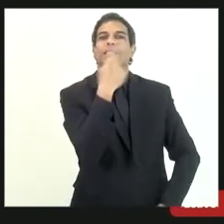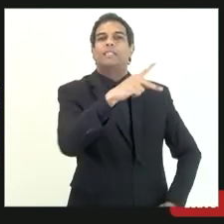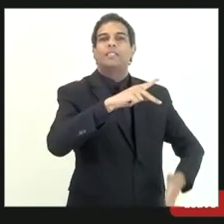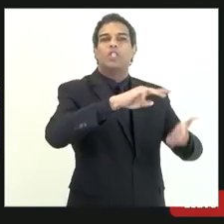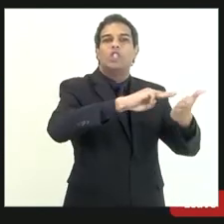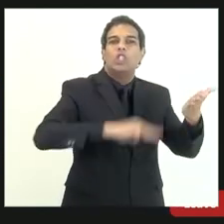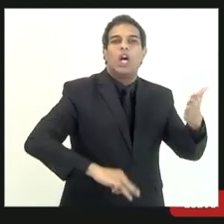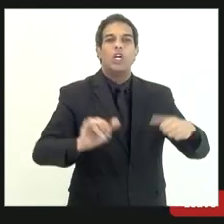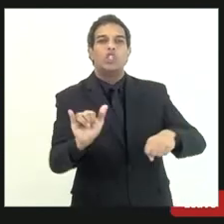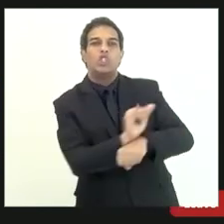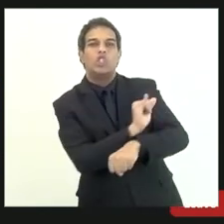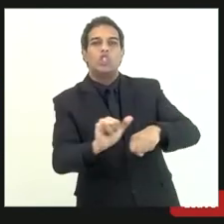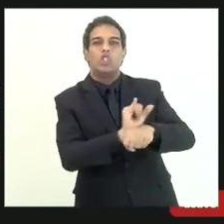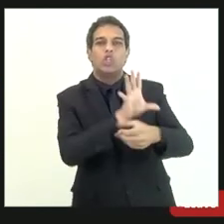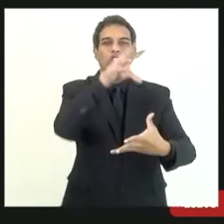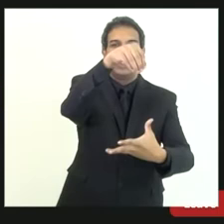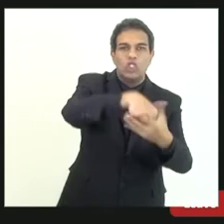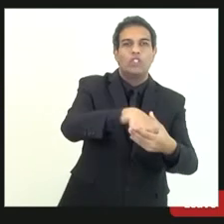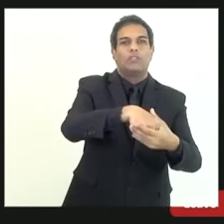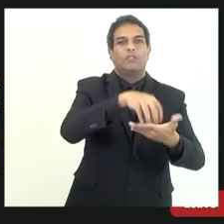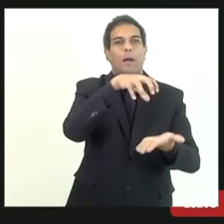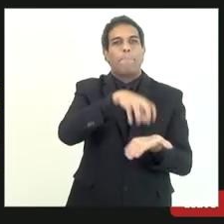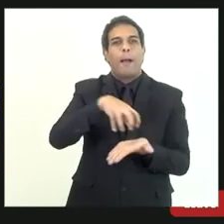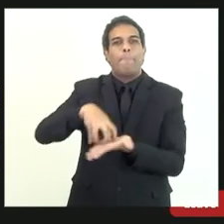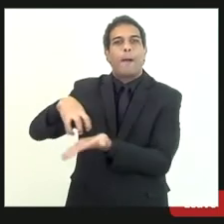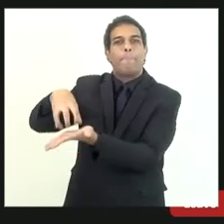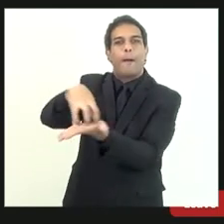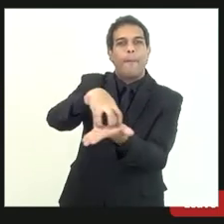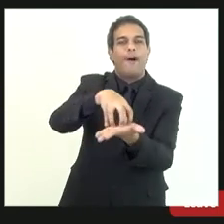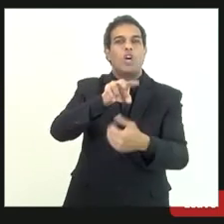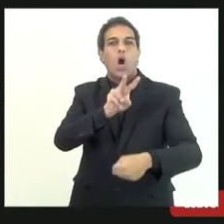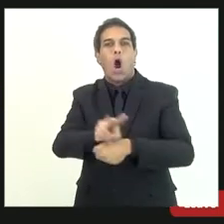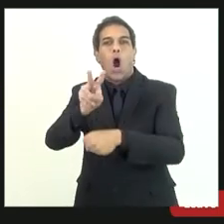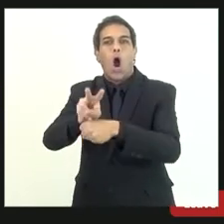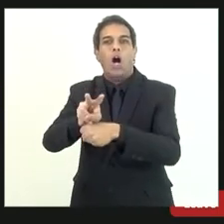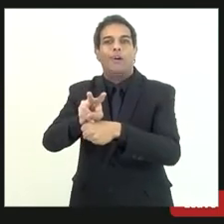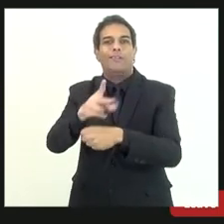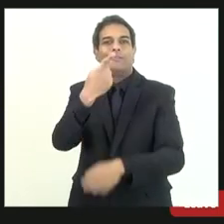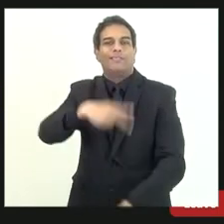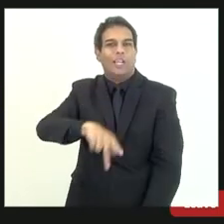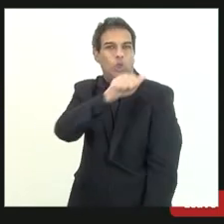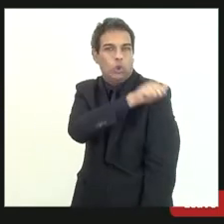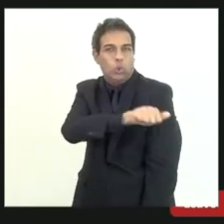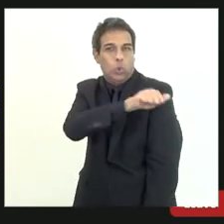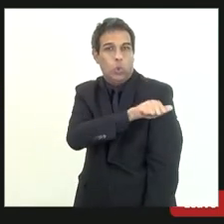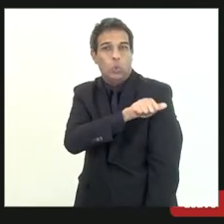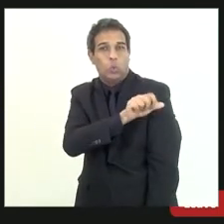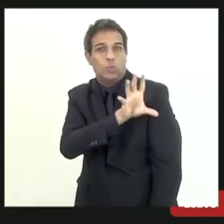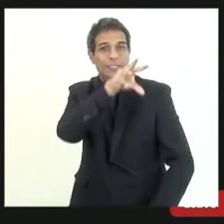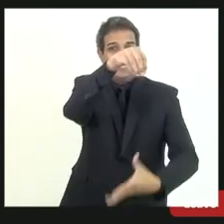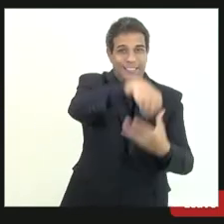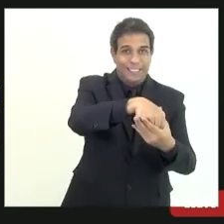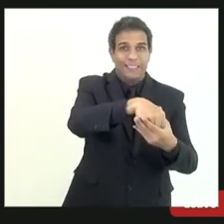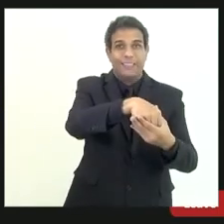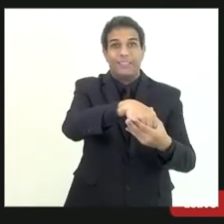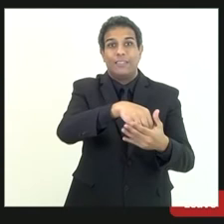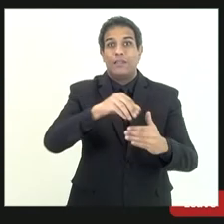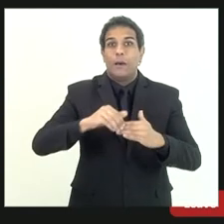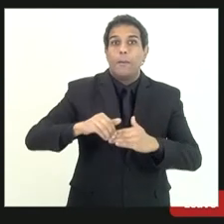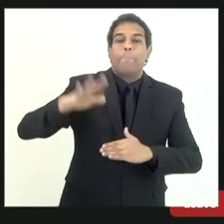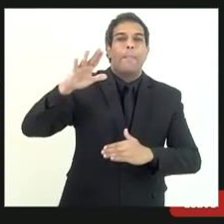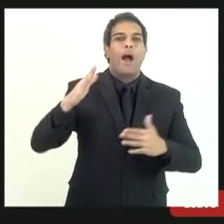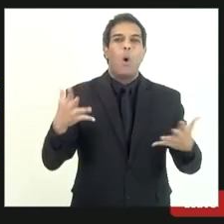administrativos dentro das varas de execução fiscal estaduais porque quanto mais